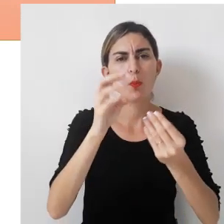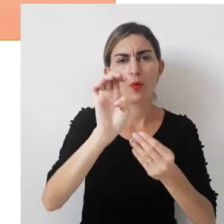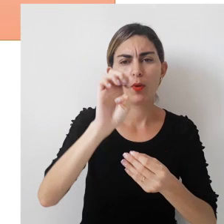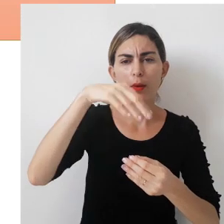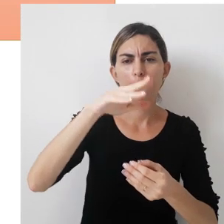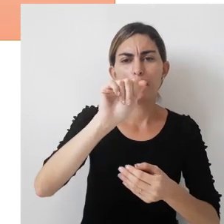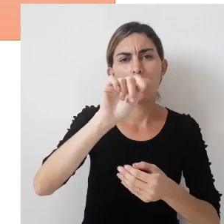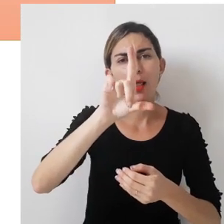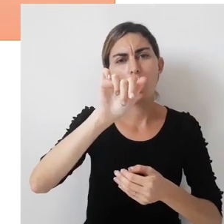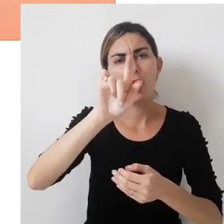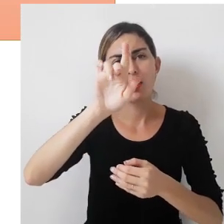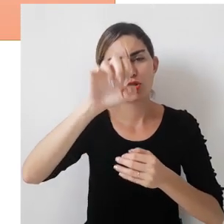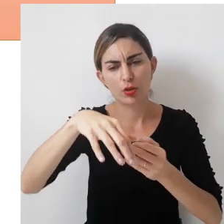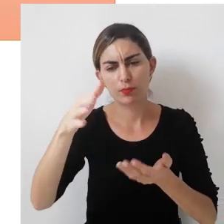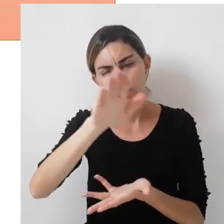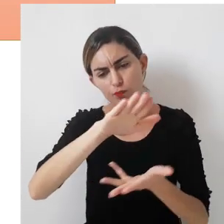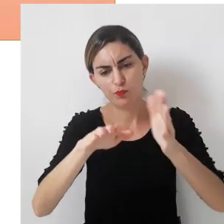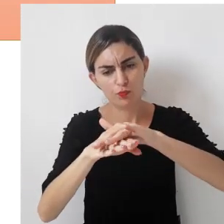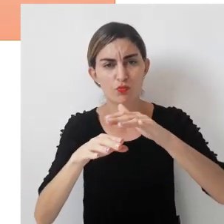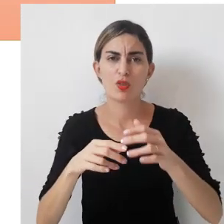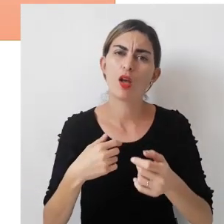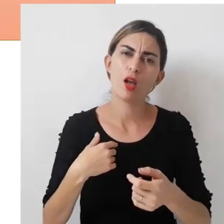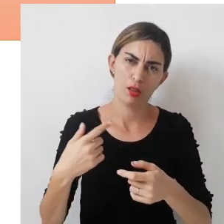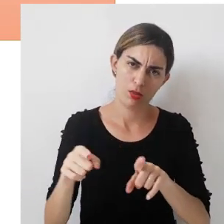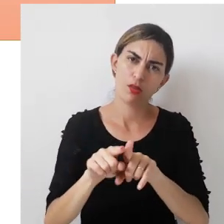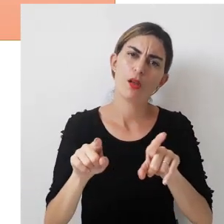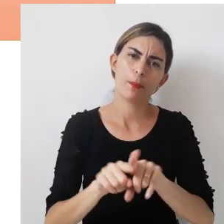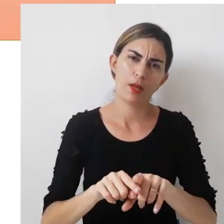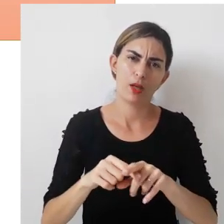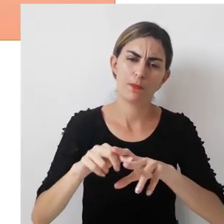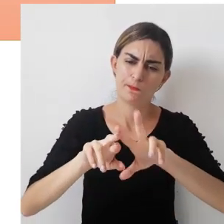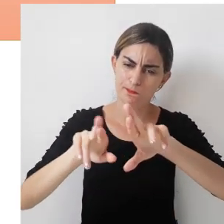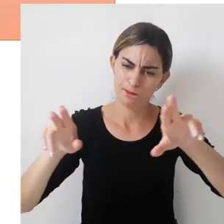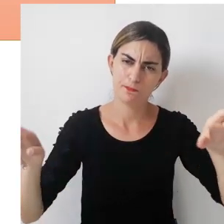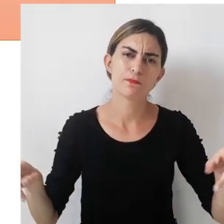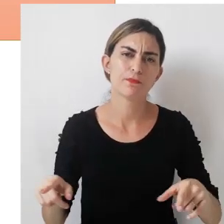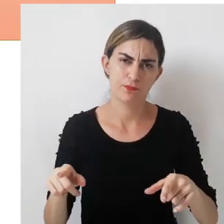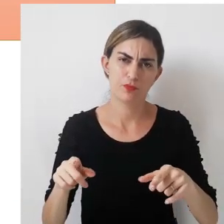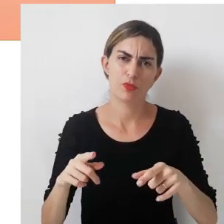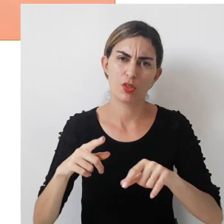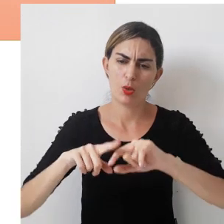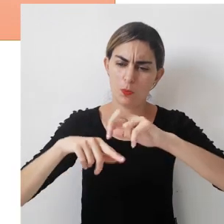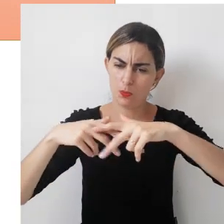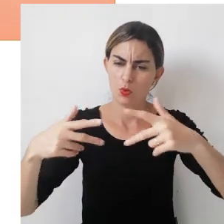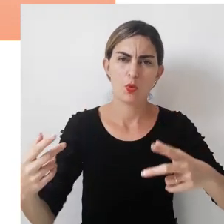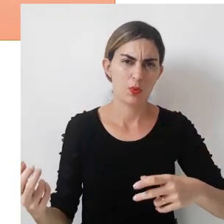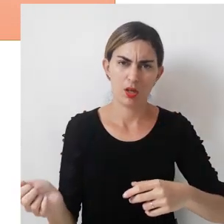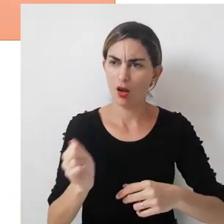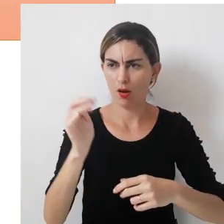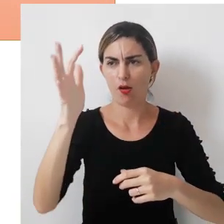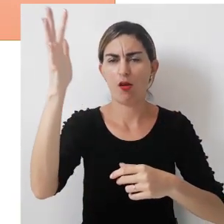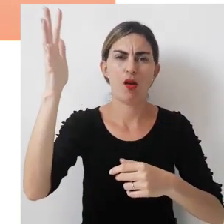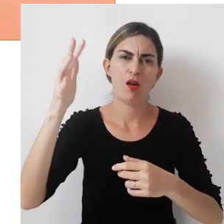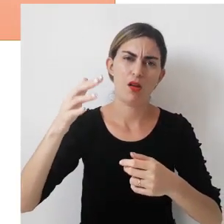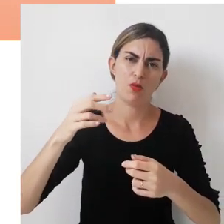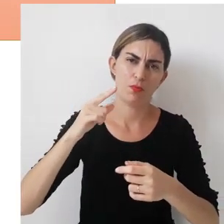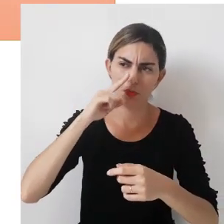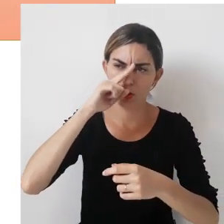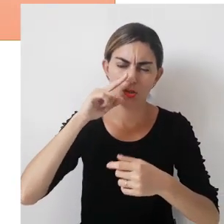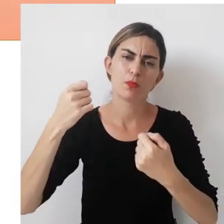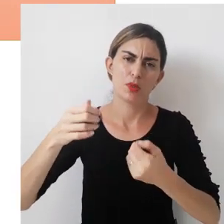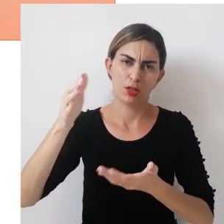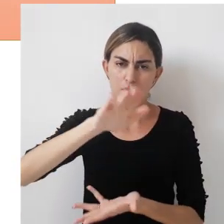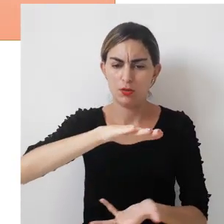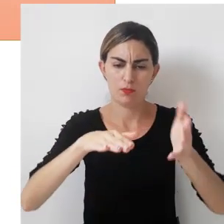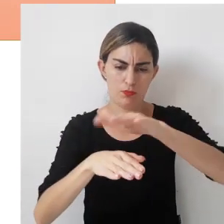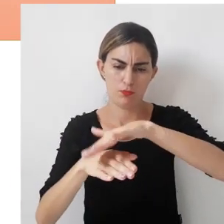pode onerar o valor do produto. Tá bom? Matéria-primas ou insumos, produtos químicos, produtos inflamáveis,